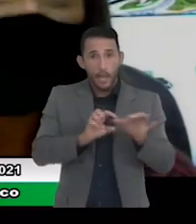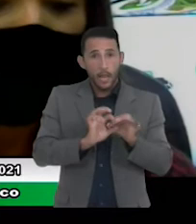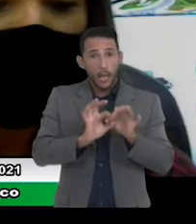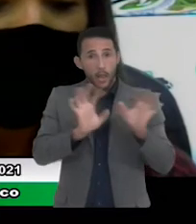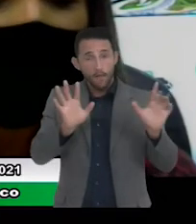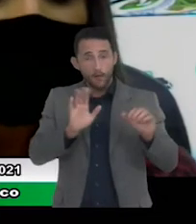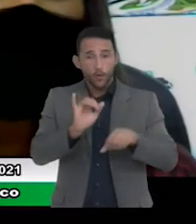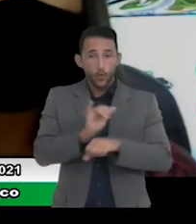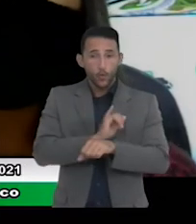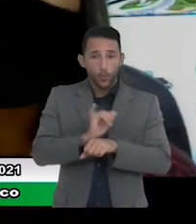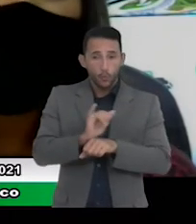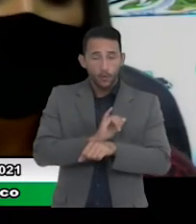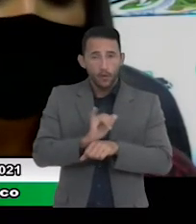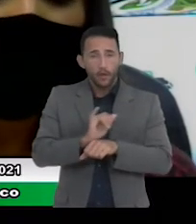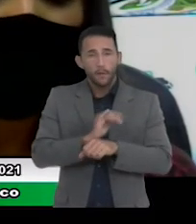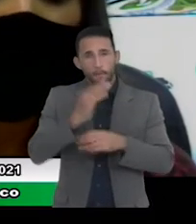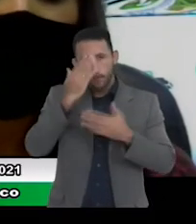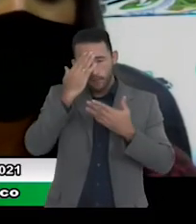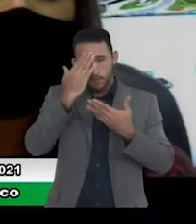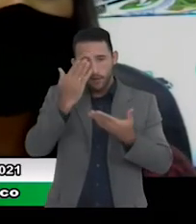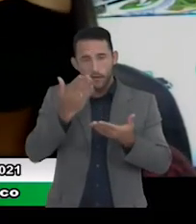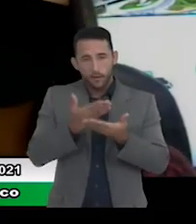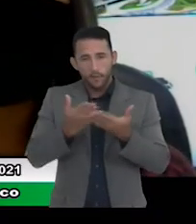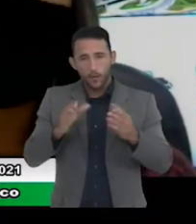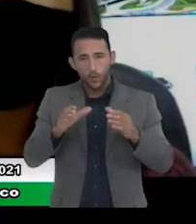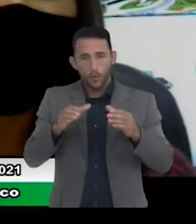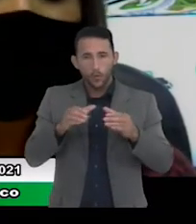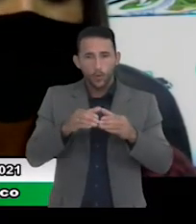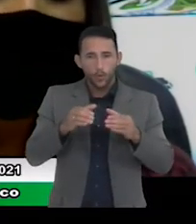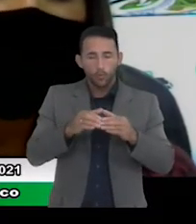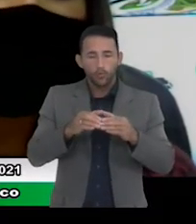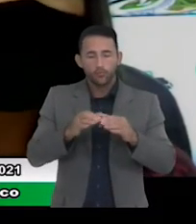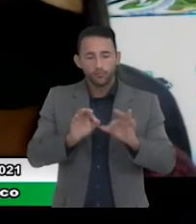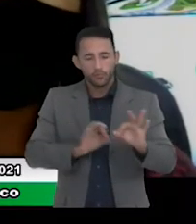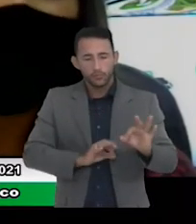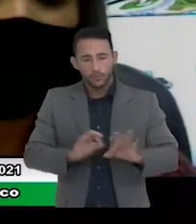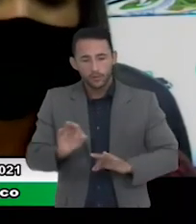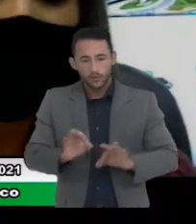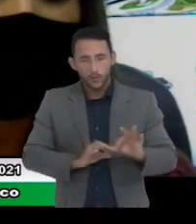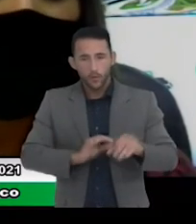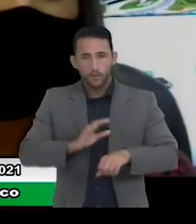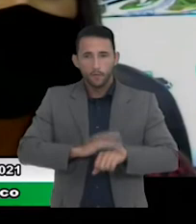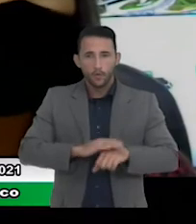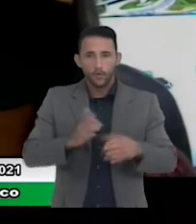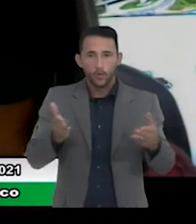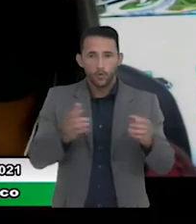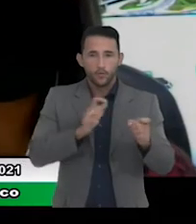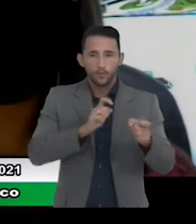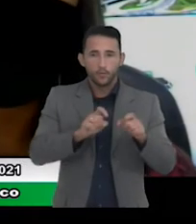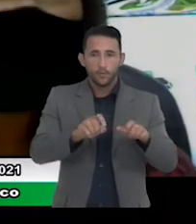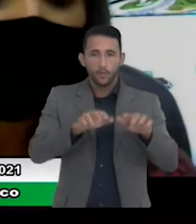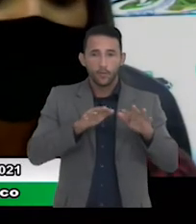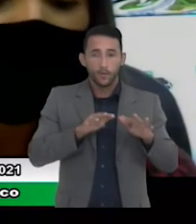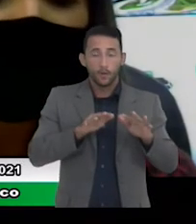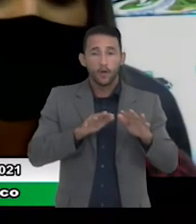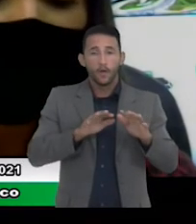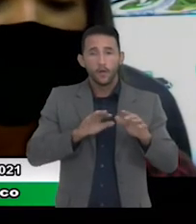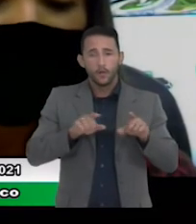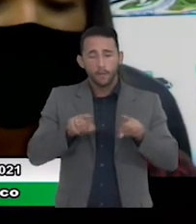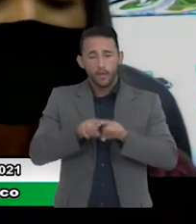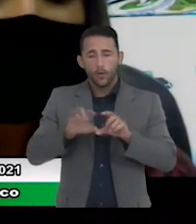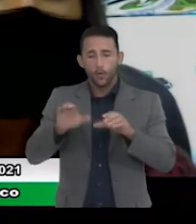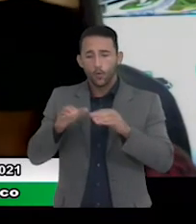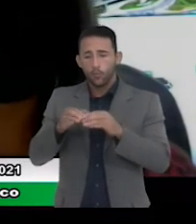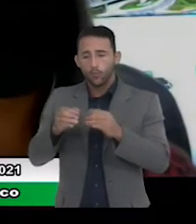no Youtube agradeço também a sessão de comissões pela organização e a realização dessa audiência pública e aos assessores dos